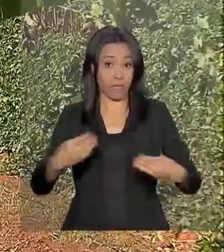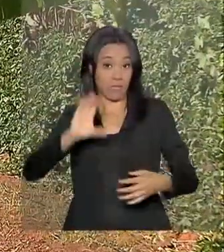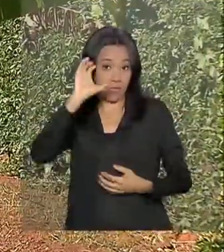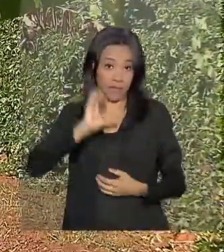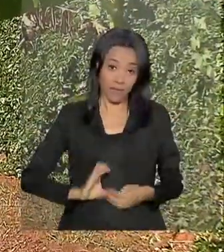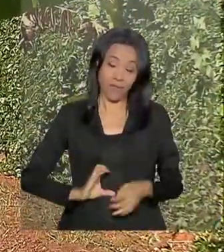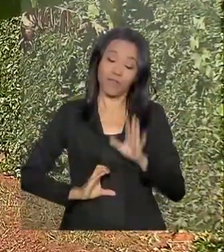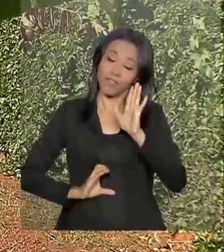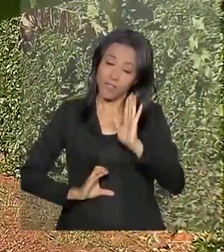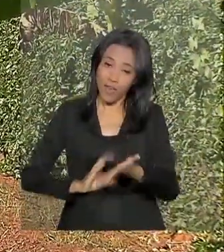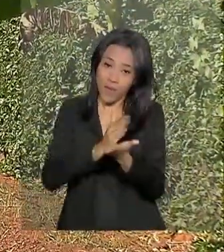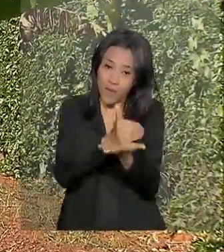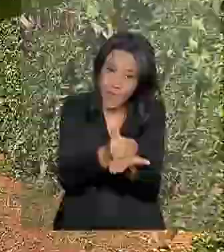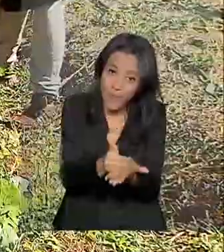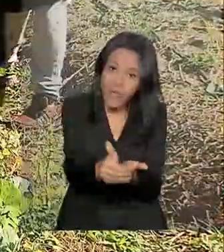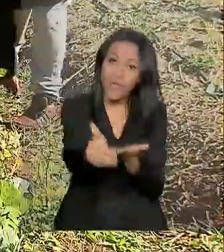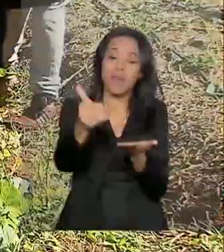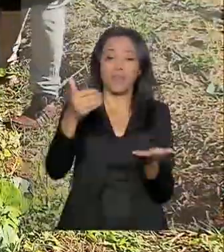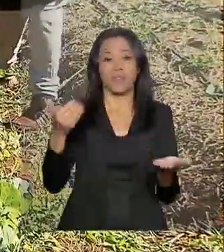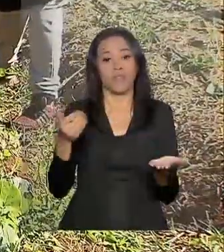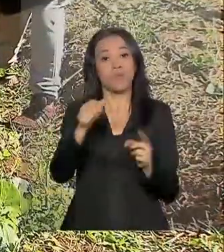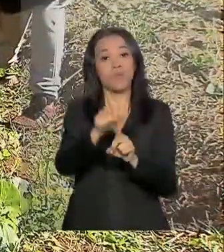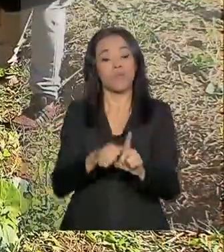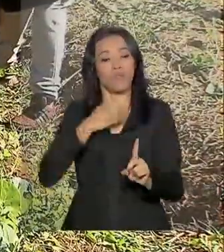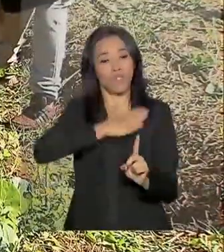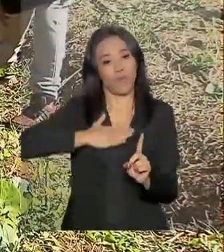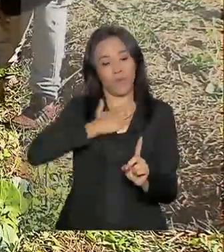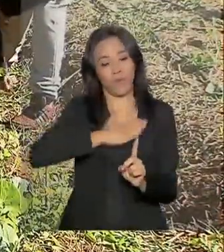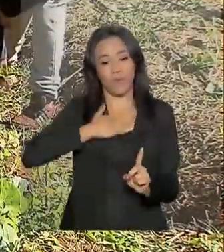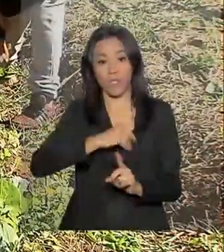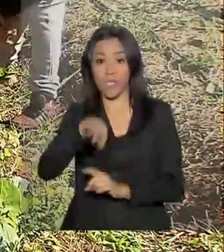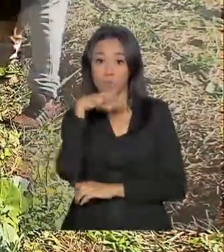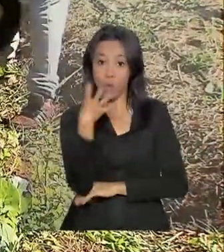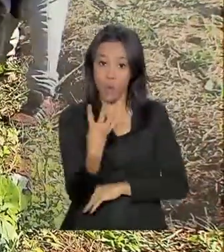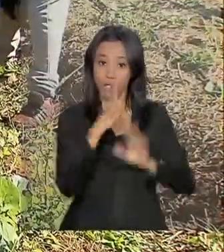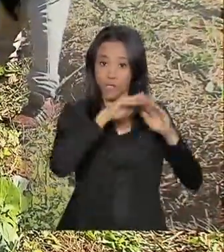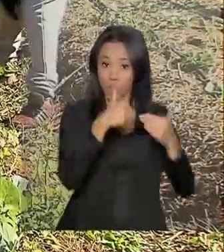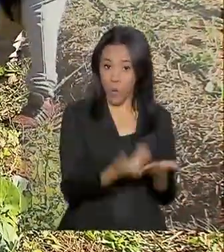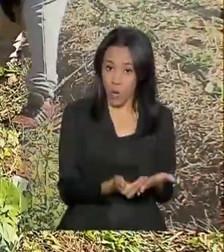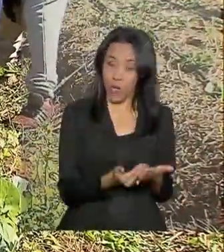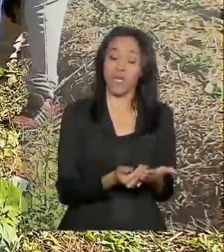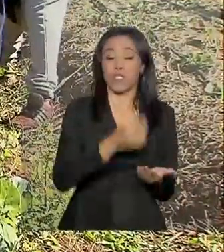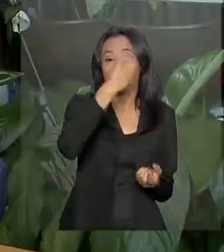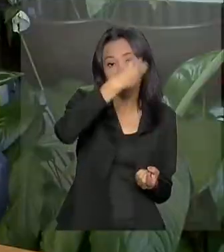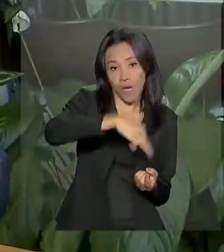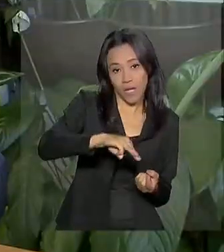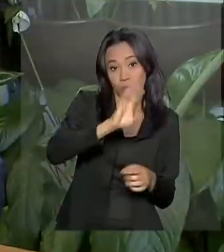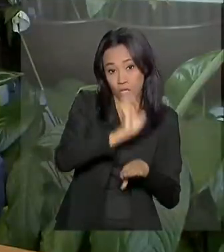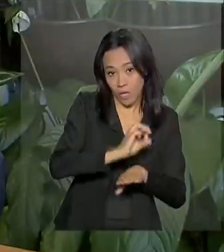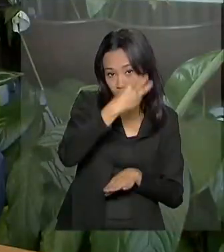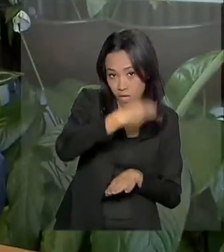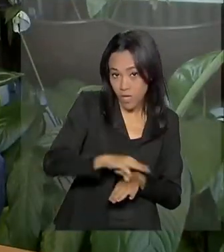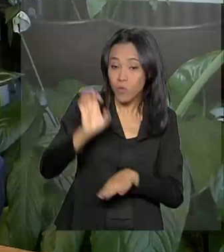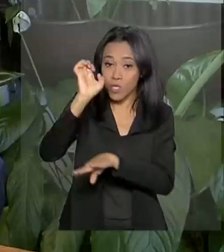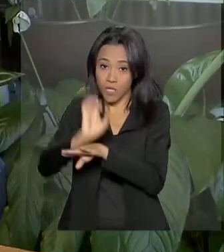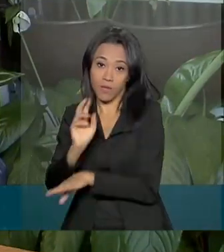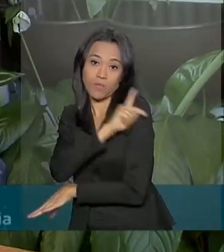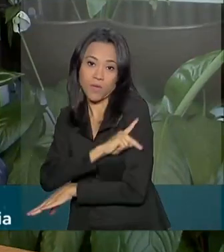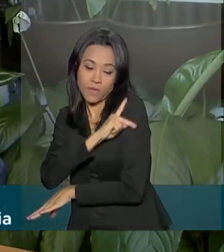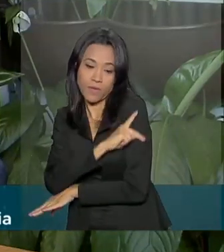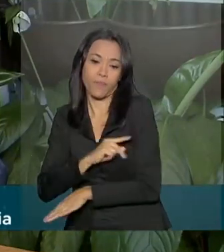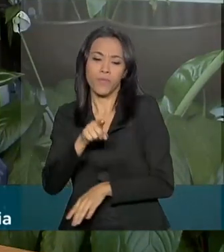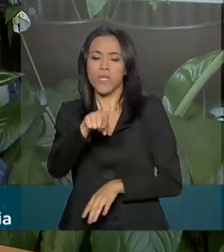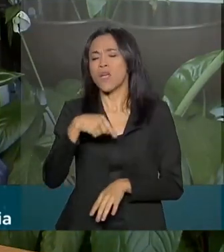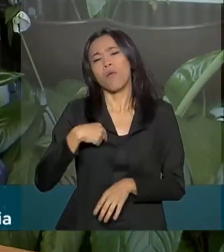começa a implantar a partir de agosto em 4 escolas no Maranhão e no Piauí. Escolhemos esses dois